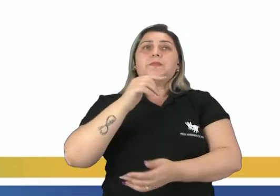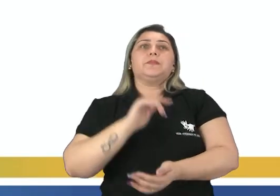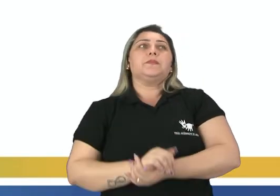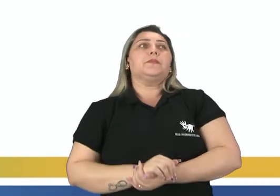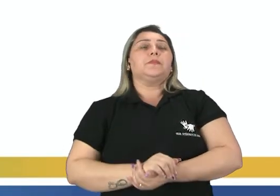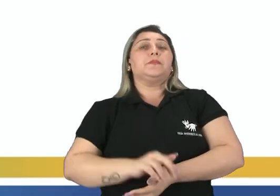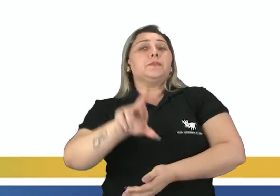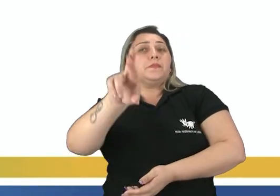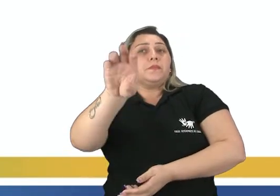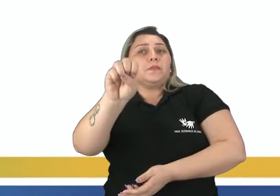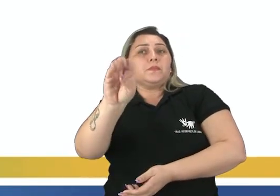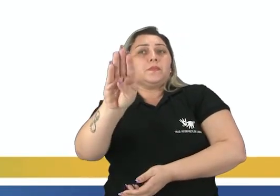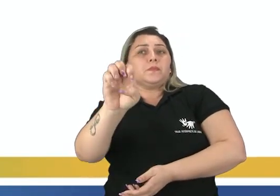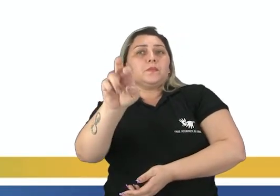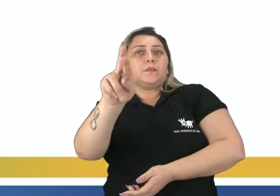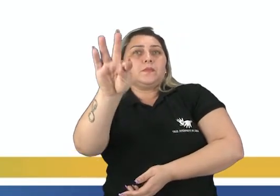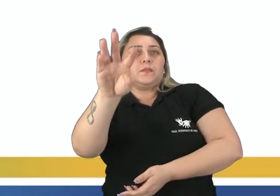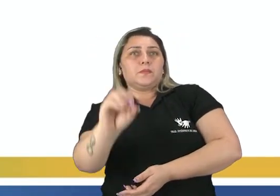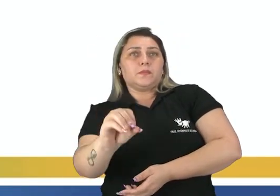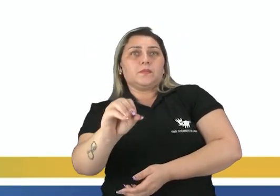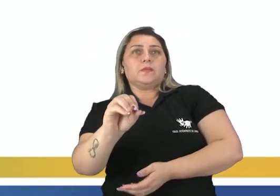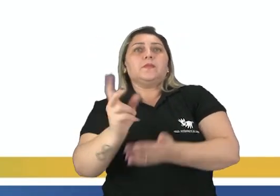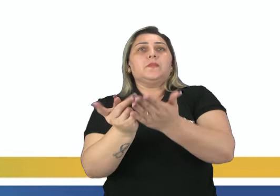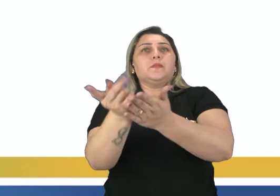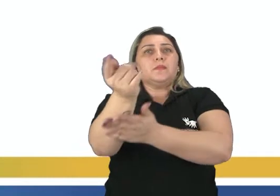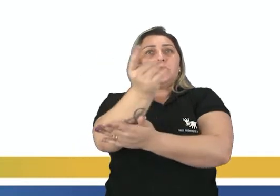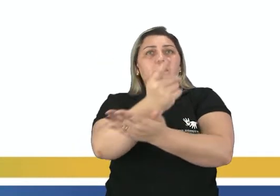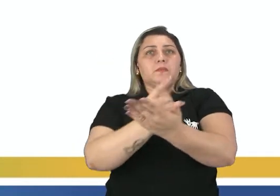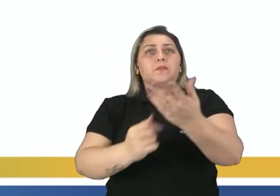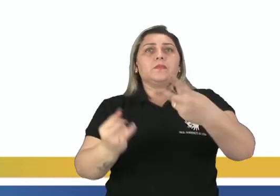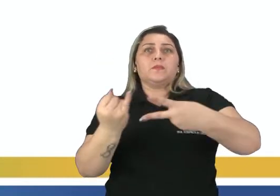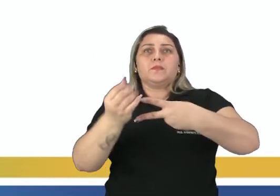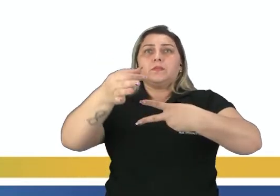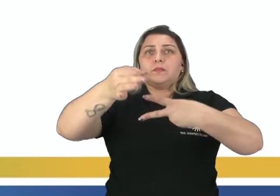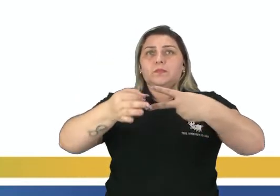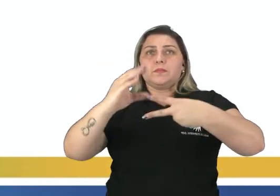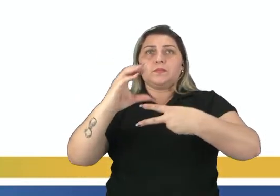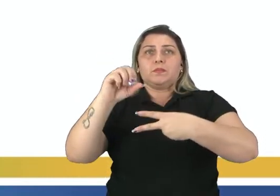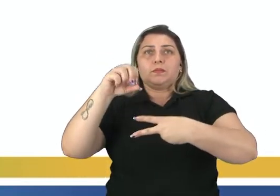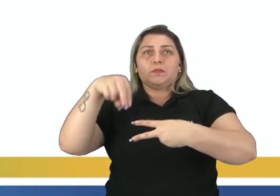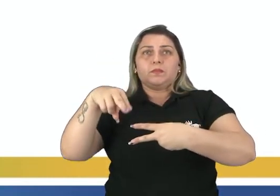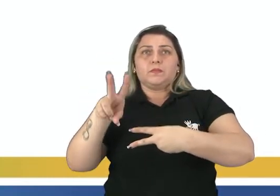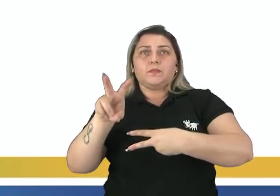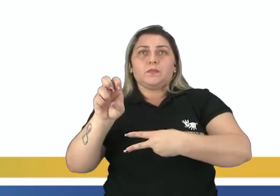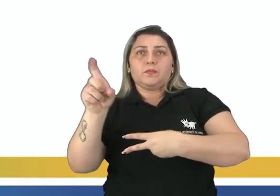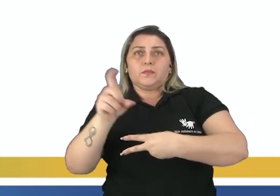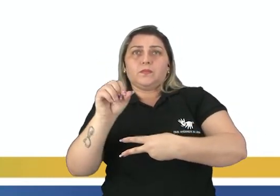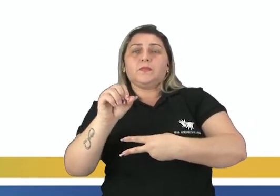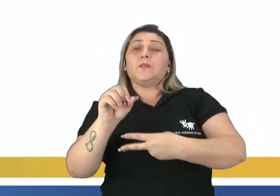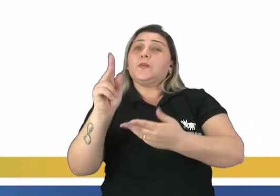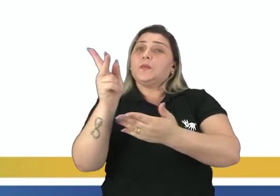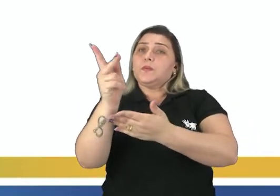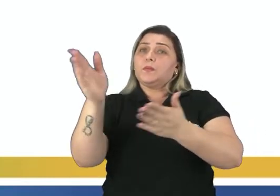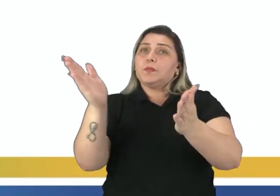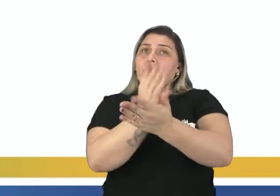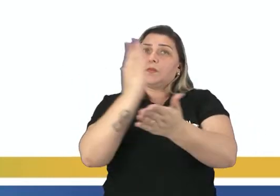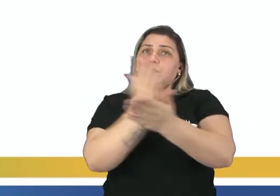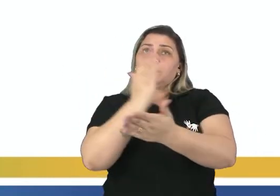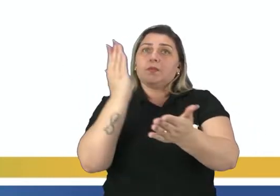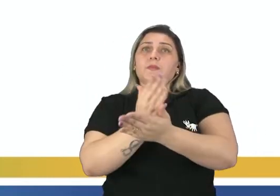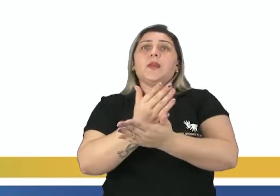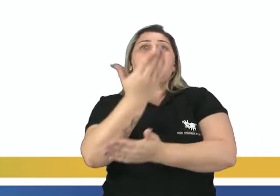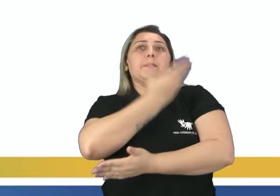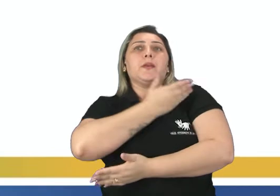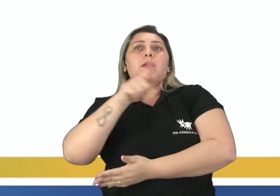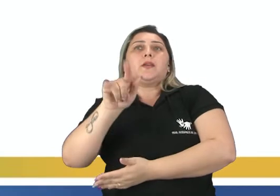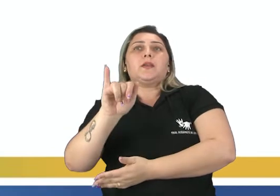Exercício de número 2. Roberto estava desenhando um polígono convexo em seu caderno e